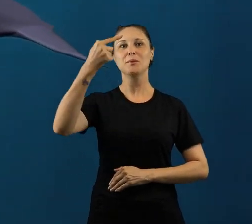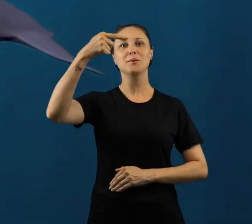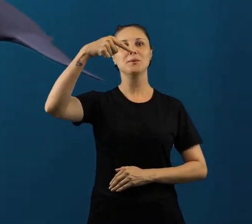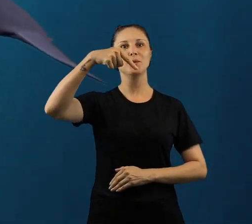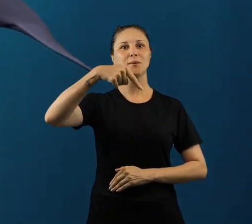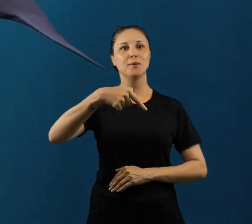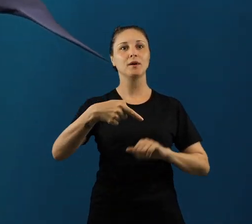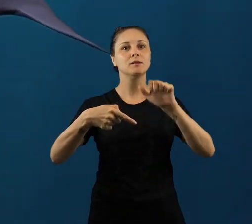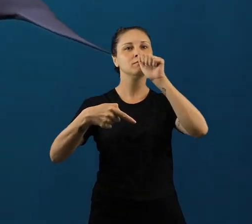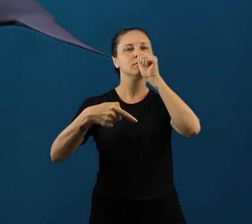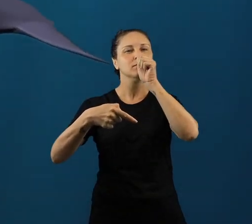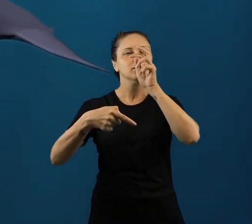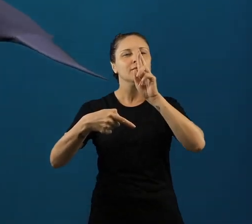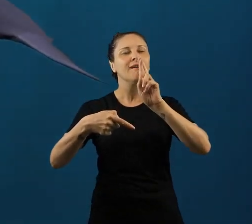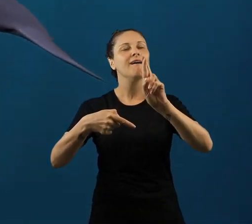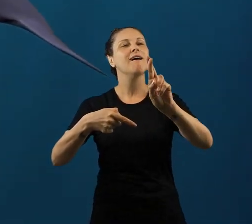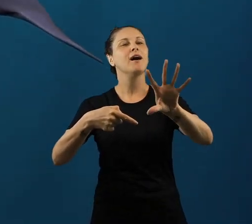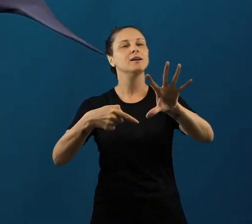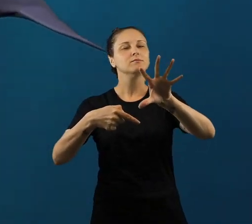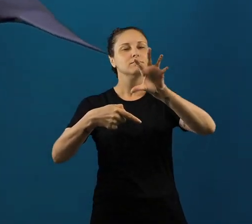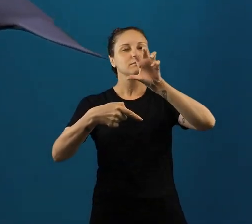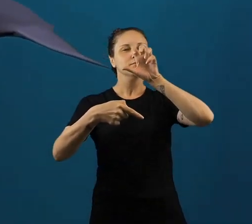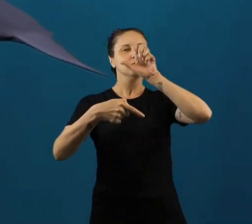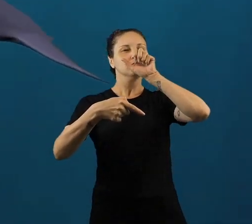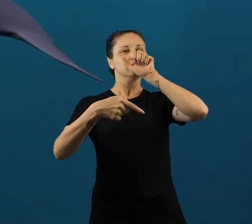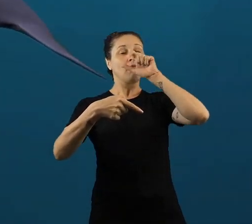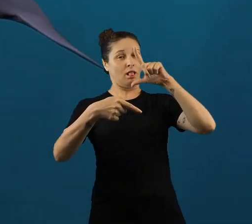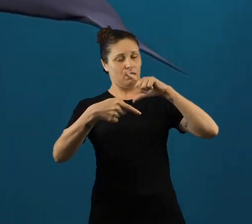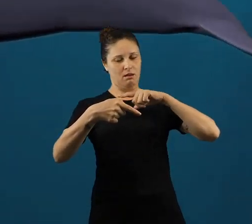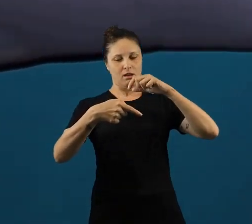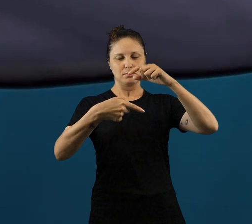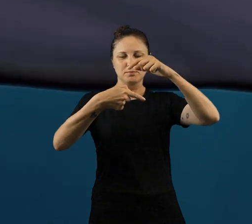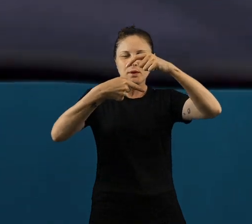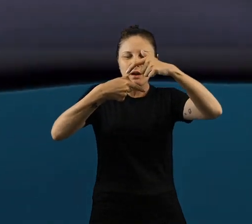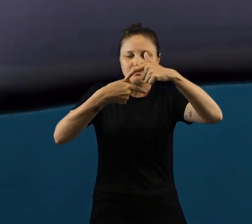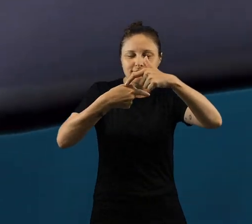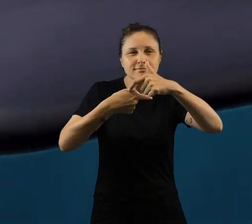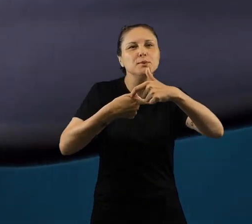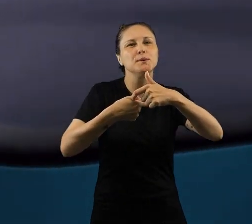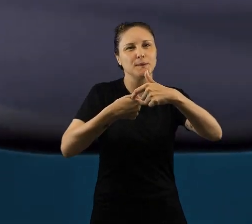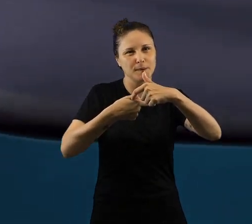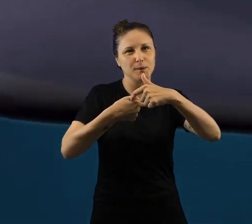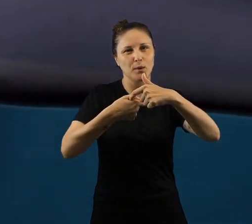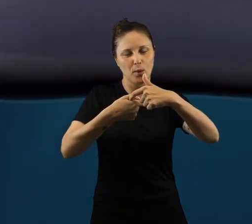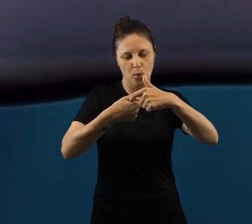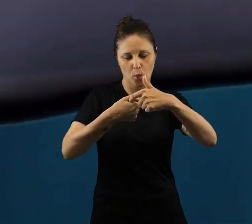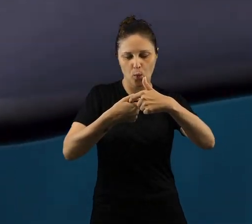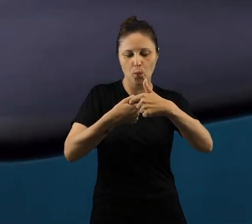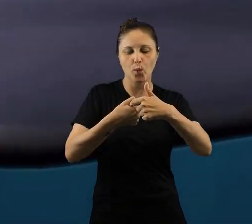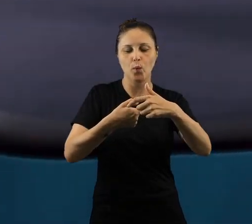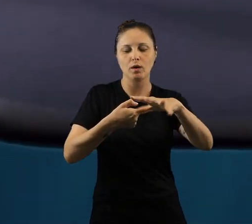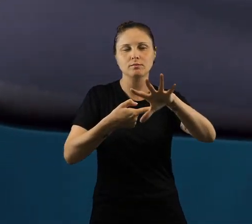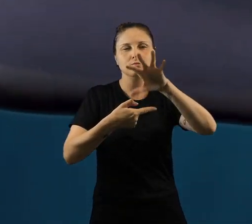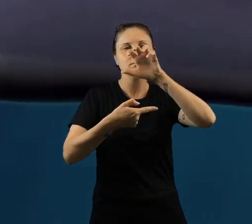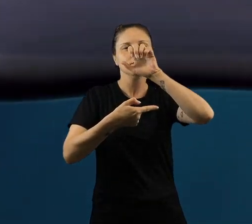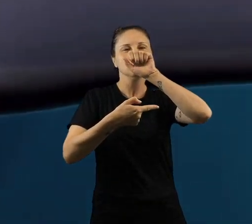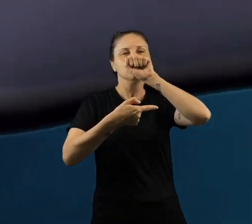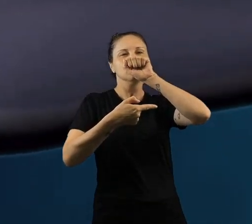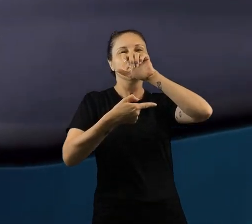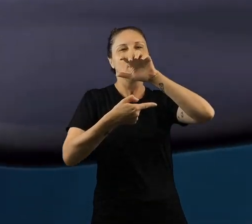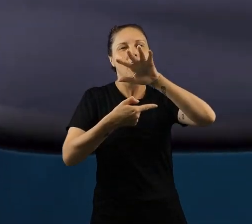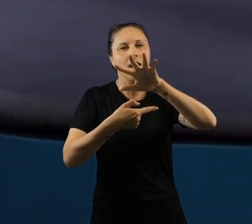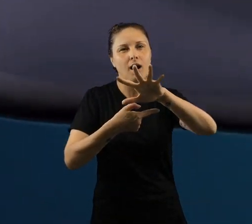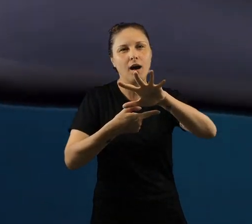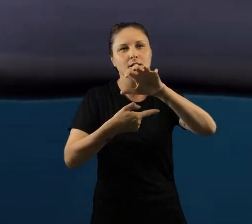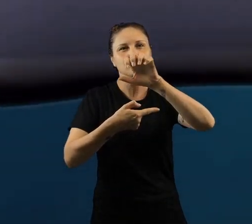Descobri que os golfinhos retiram oxigênio do ar, através de um furinho que eles possuem sobre a cabeça, chamado